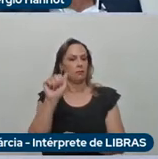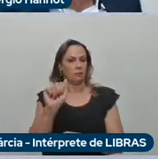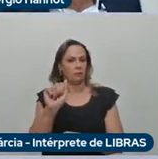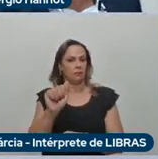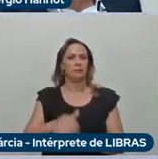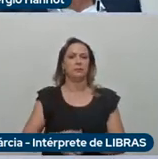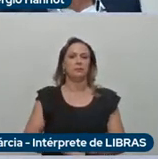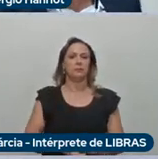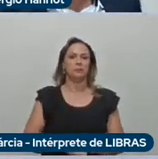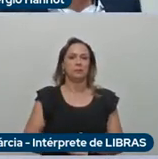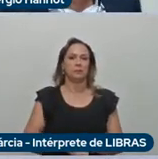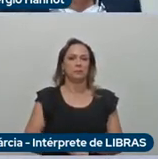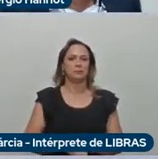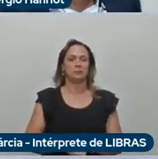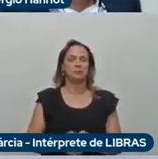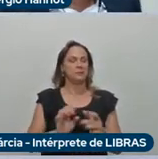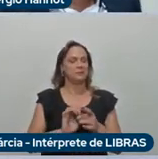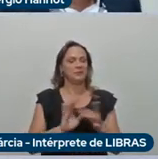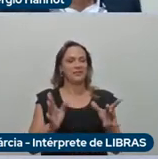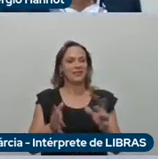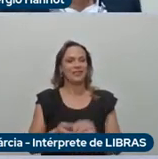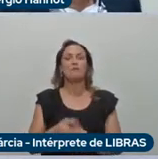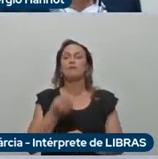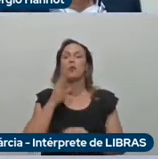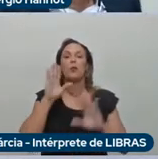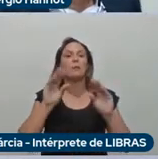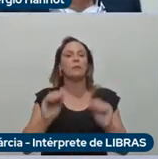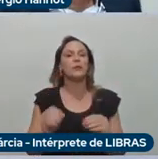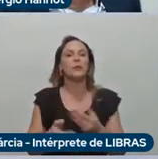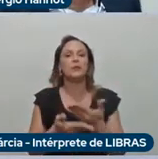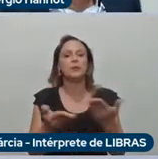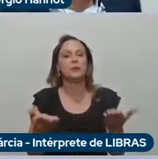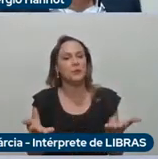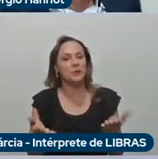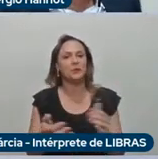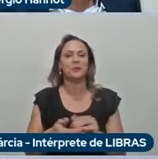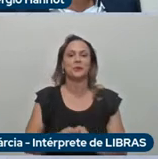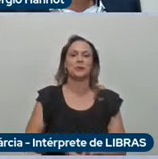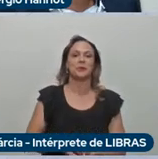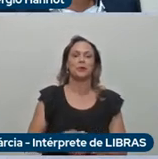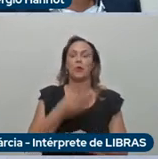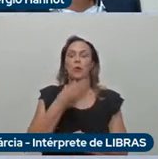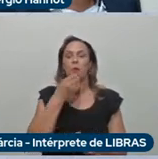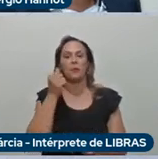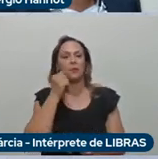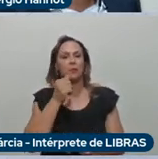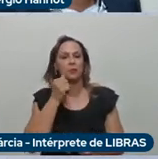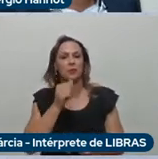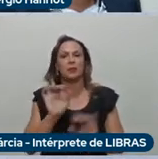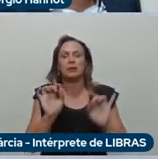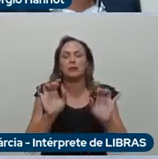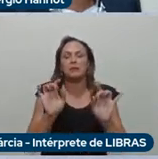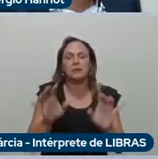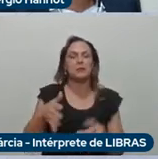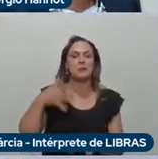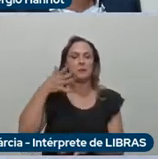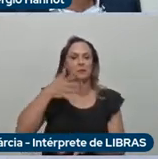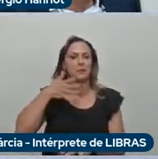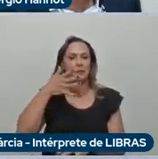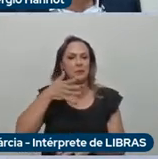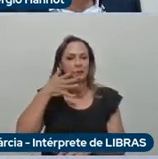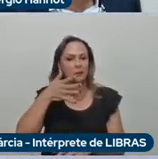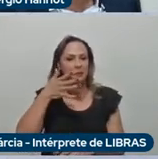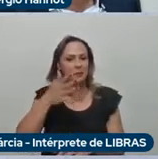Carolina, fique à vontade. Bom, boa noite a todos e a todas, em especial ao nosso palestrante, intonibulosa,